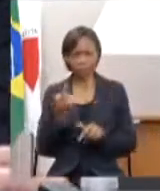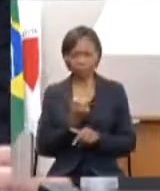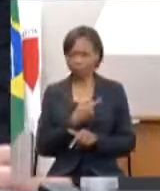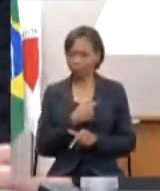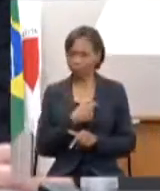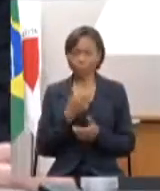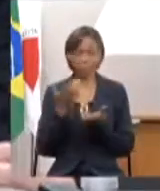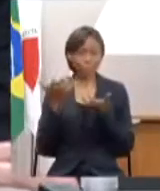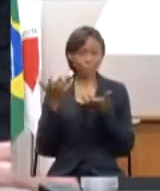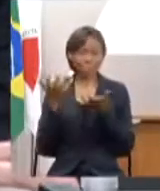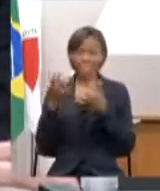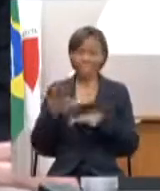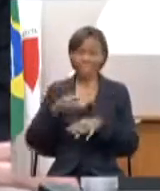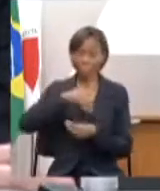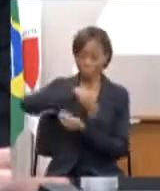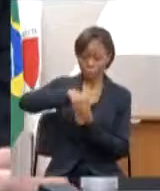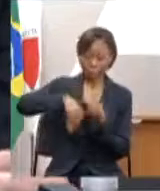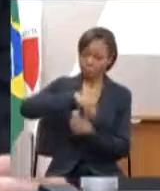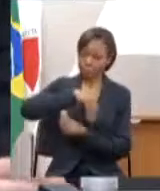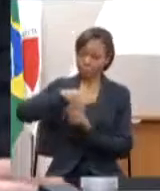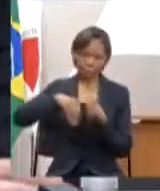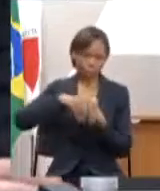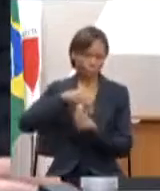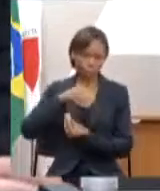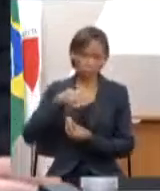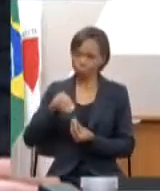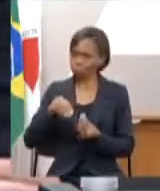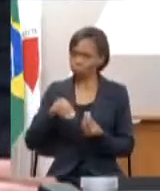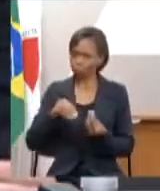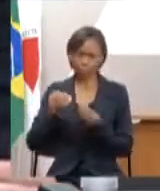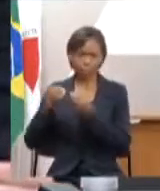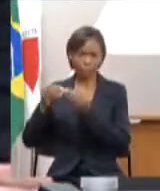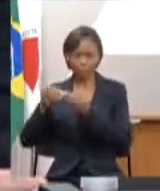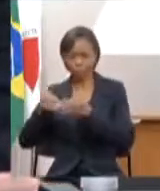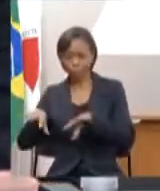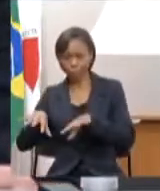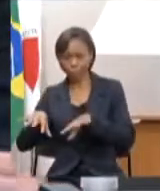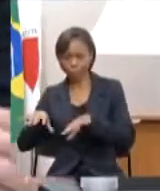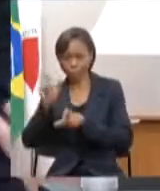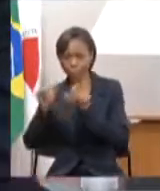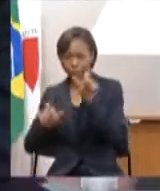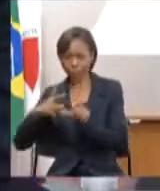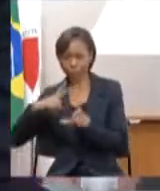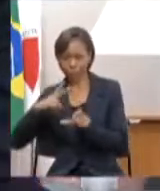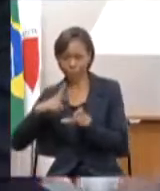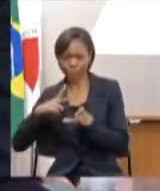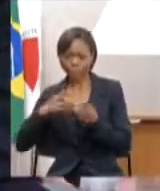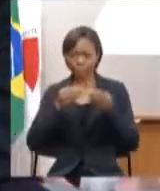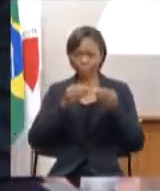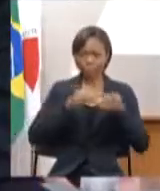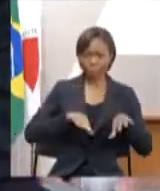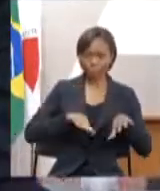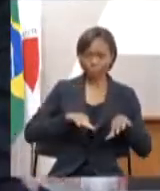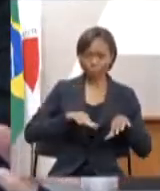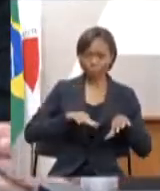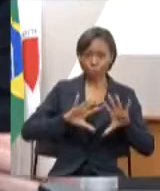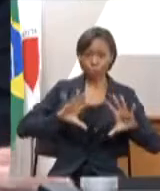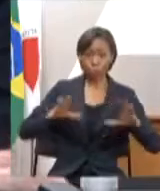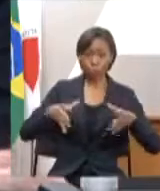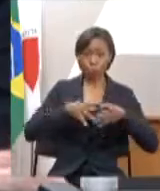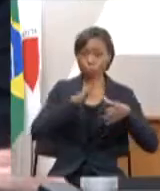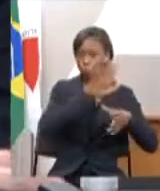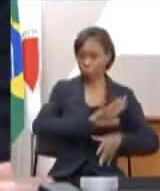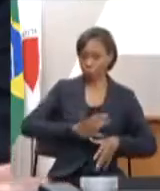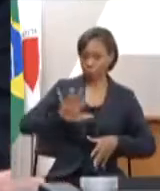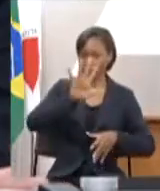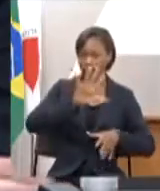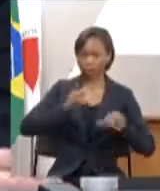ou misturando danos de uma maneira geral coletiva com os danos